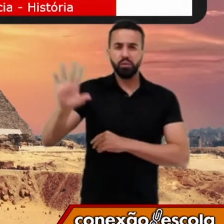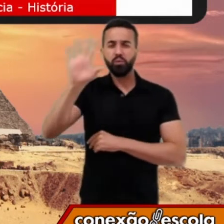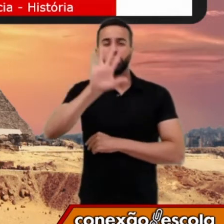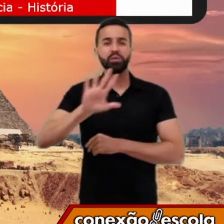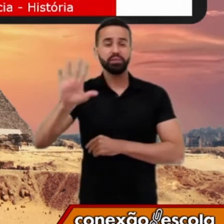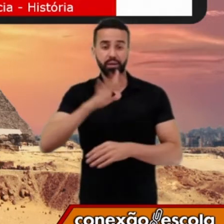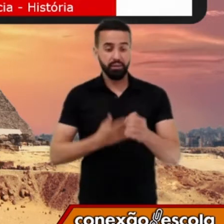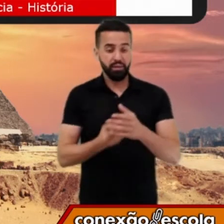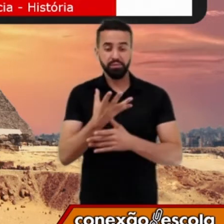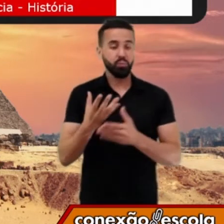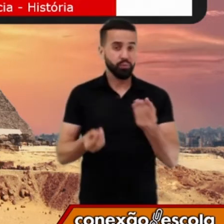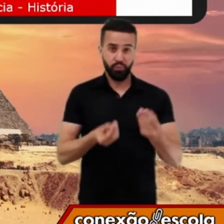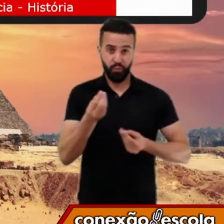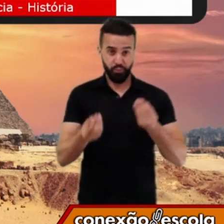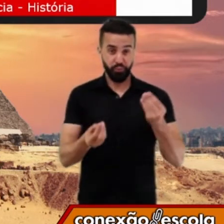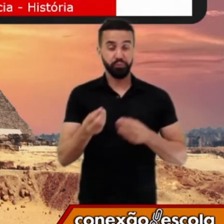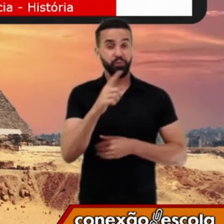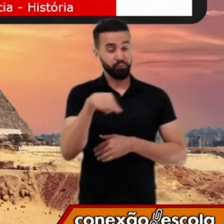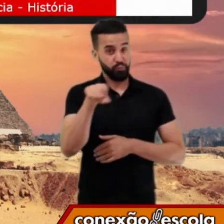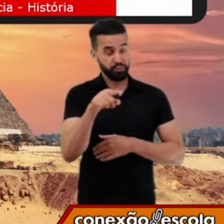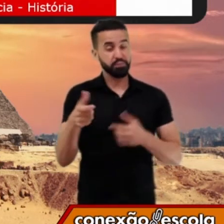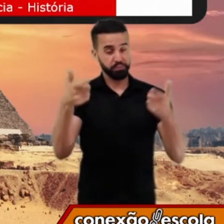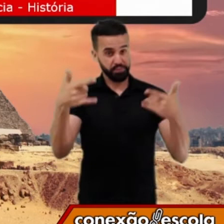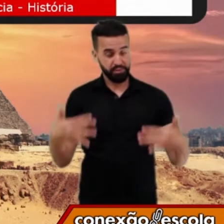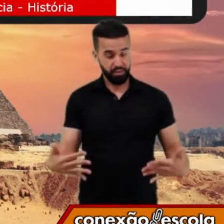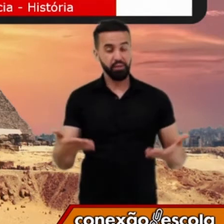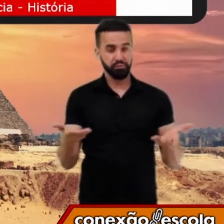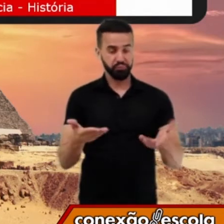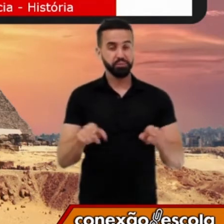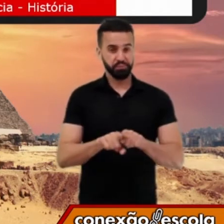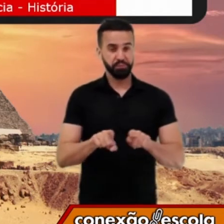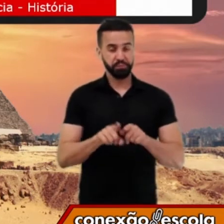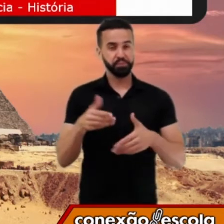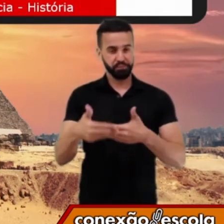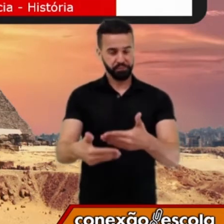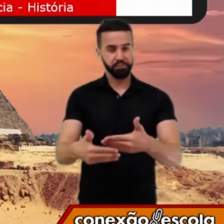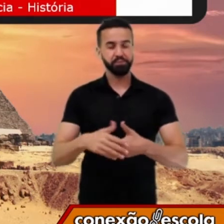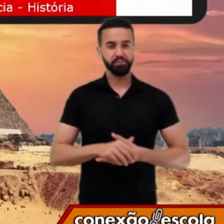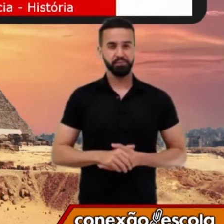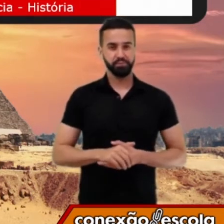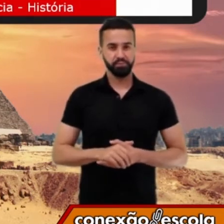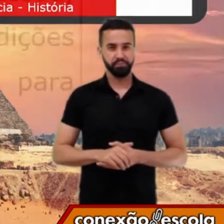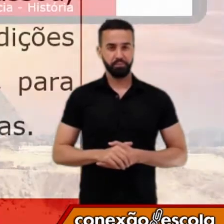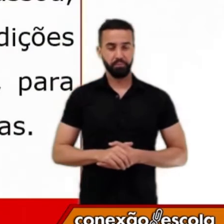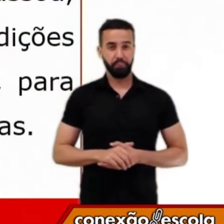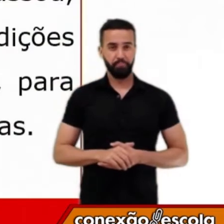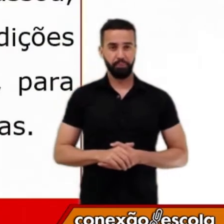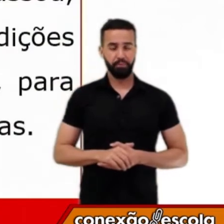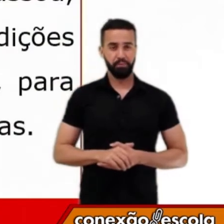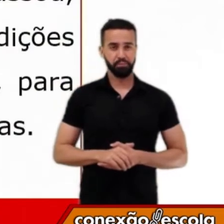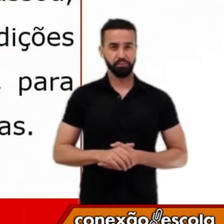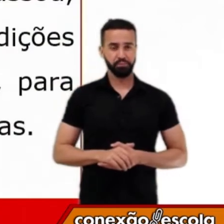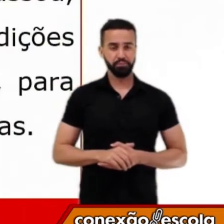momento eu gostaria que vocês ponderassem um pouco enquanto nós damos seguimento no processo. Acreditam também